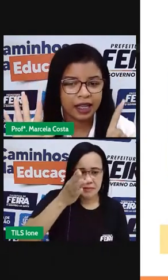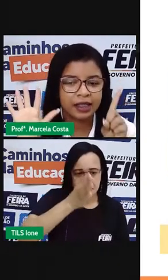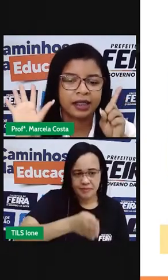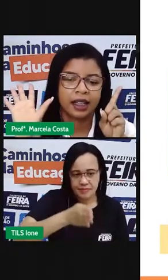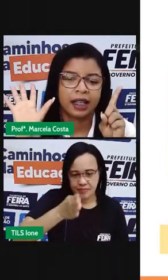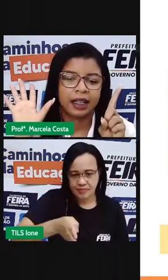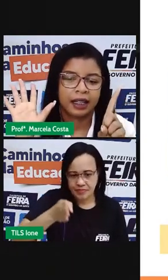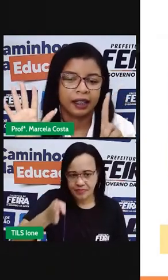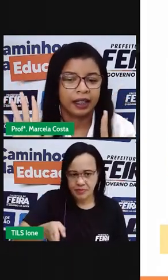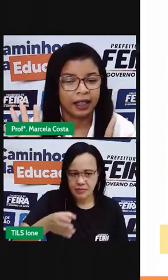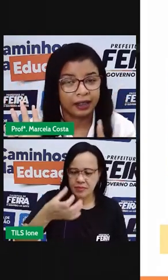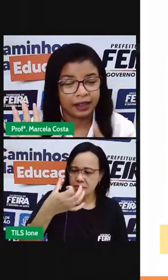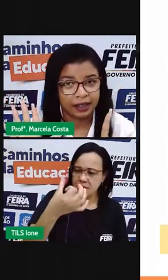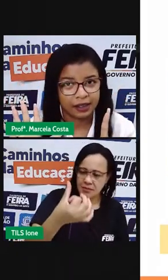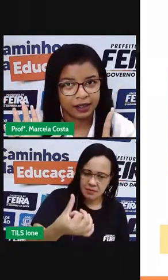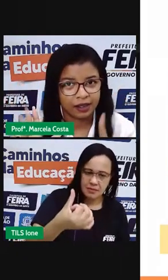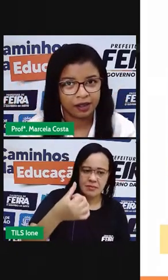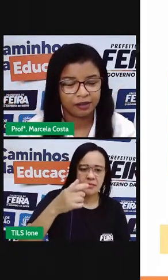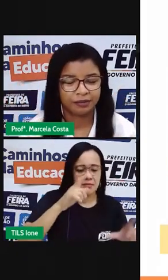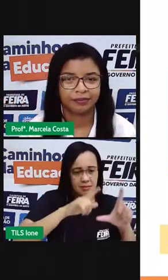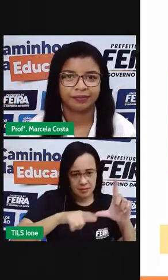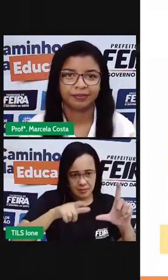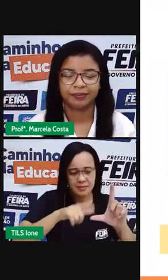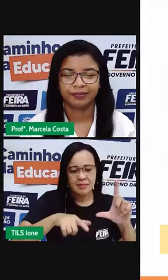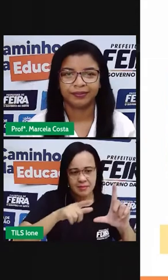seis letras.